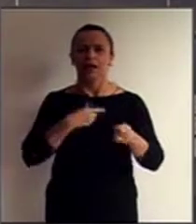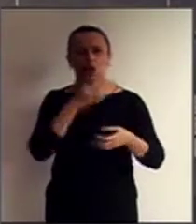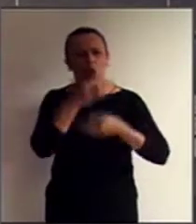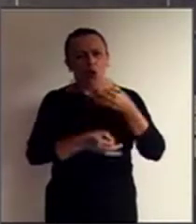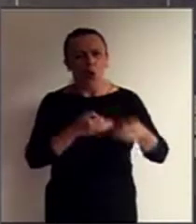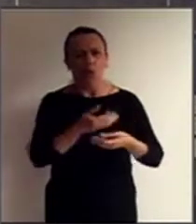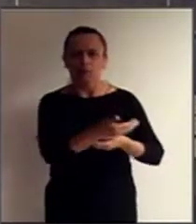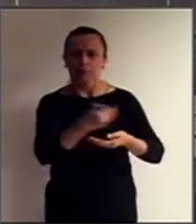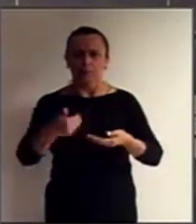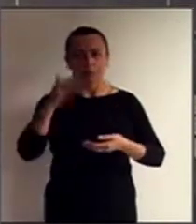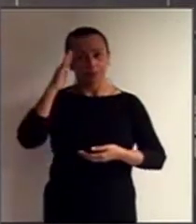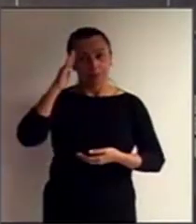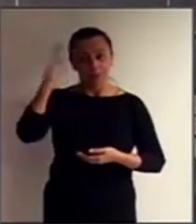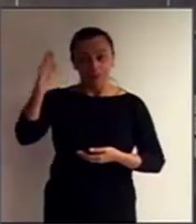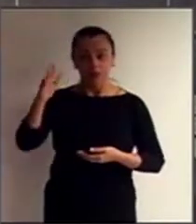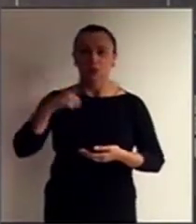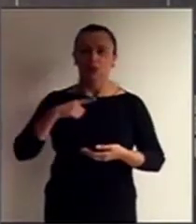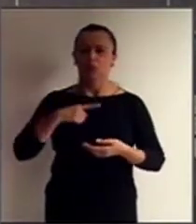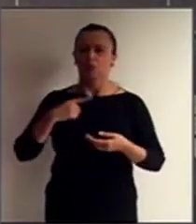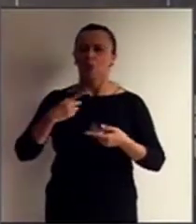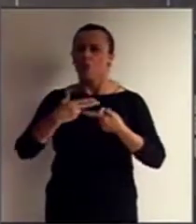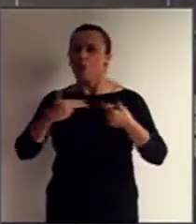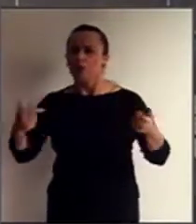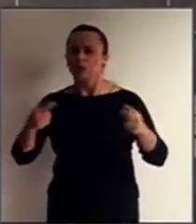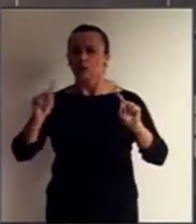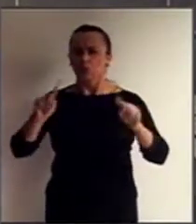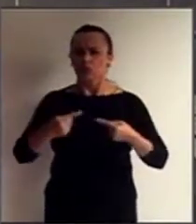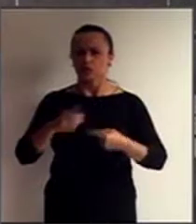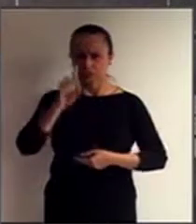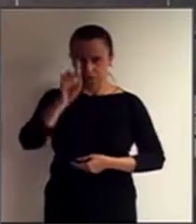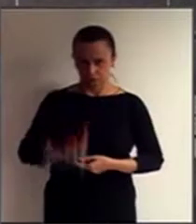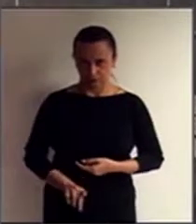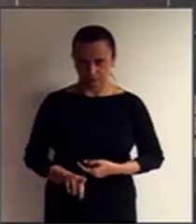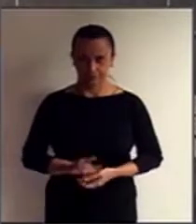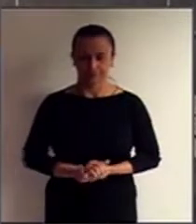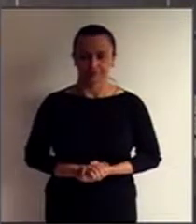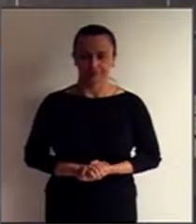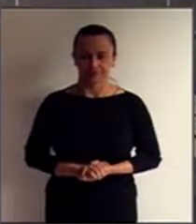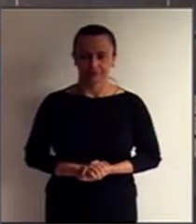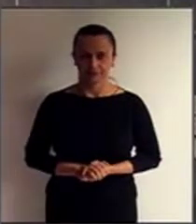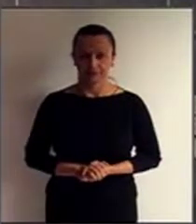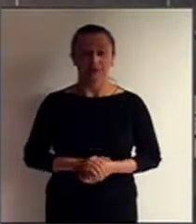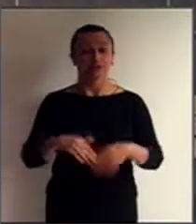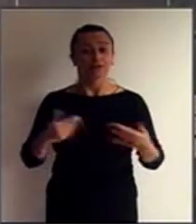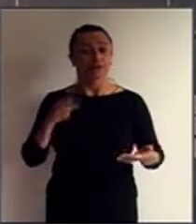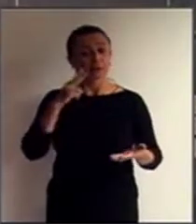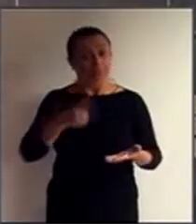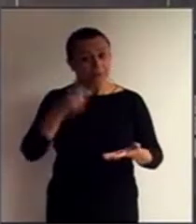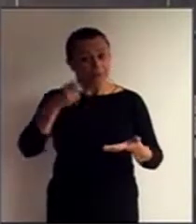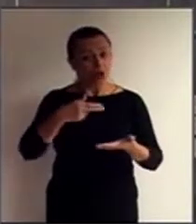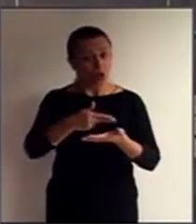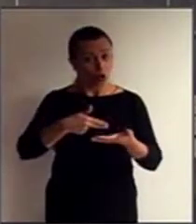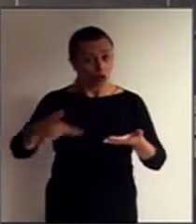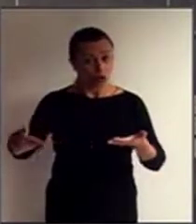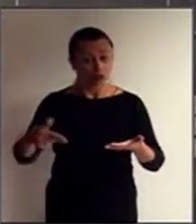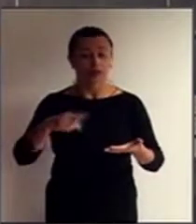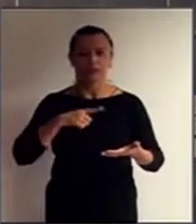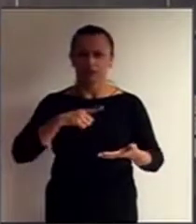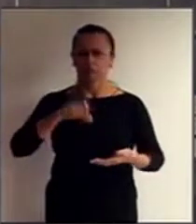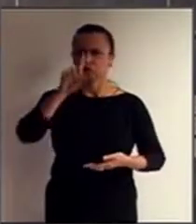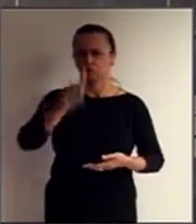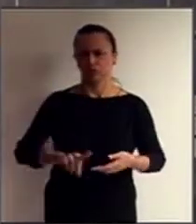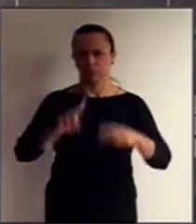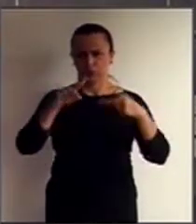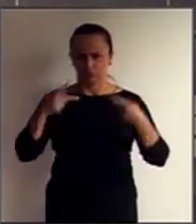principal violação dos seus direitos. Vê-se que a Convenção possui uma perspectiva tanto de direitos humanos,